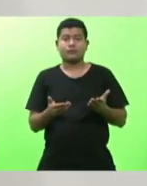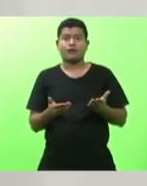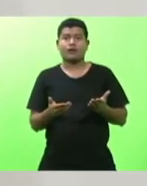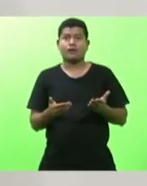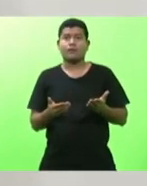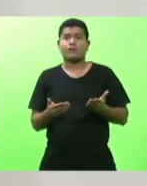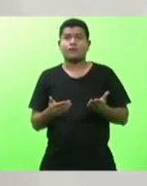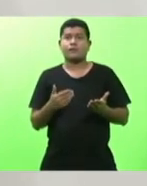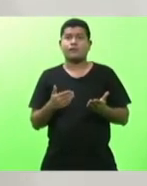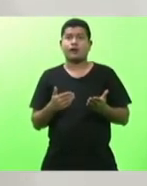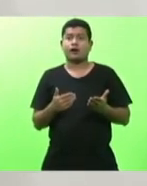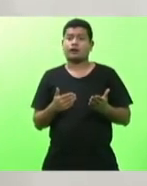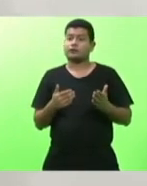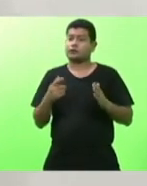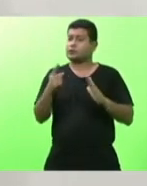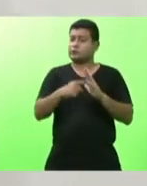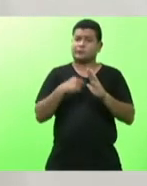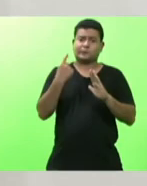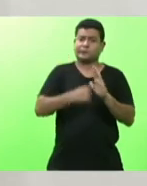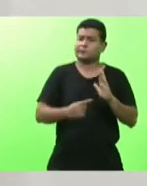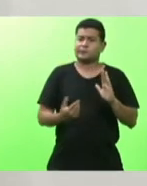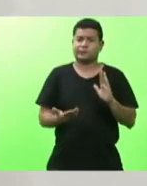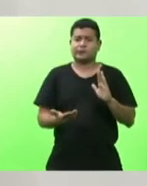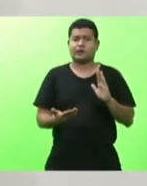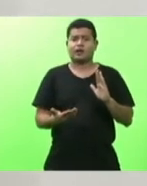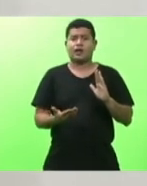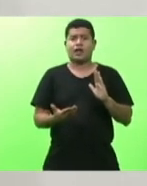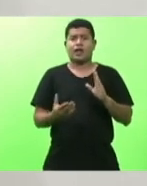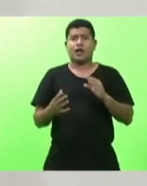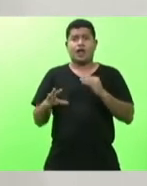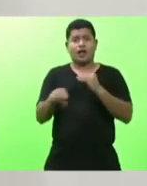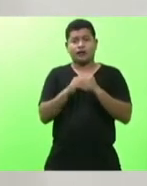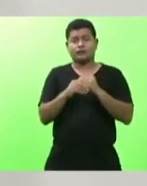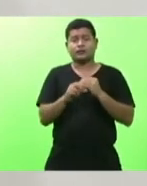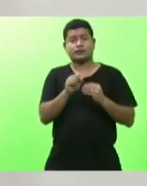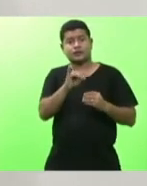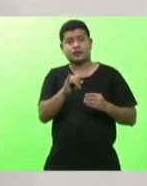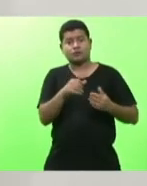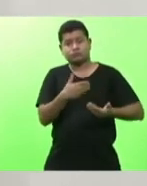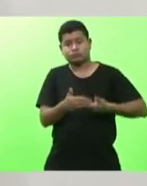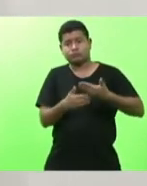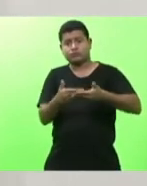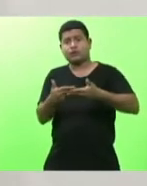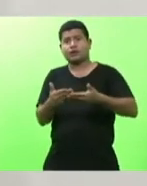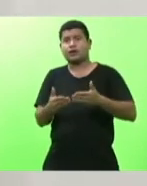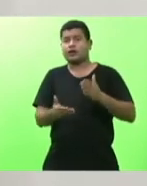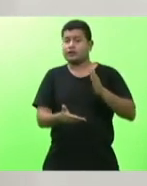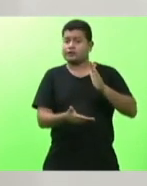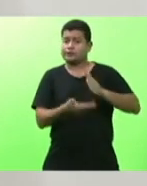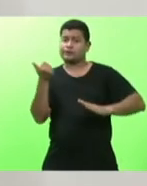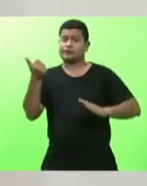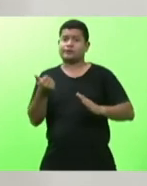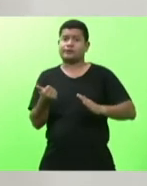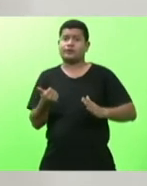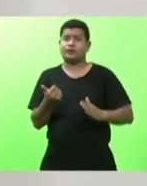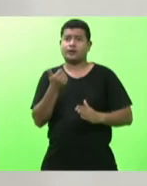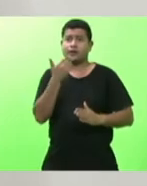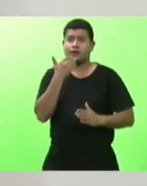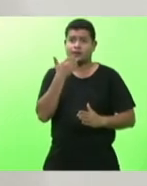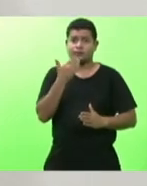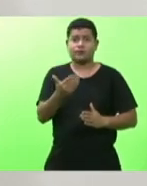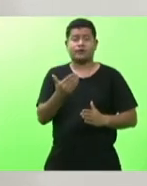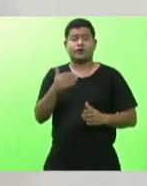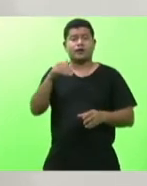descortinar essa emenda para que a possa se assim passar pelas comissões a gente derrubar pedir voto em destaque